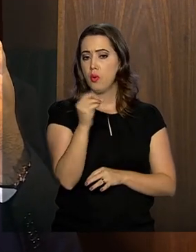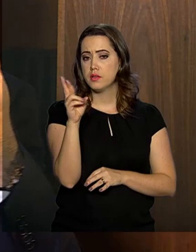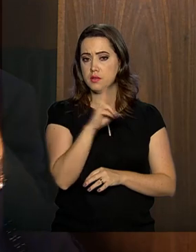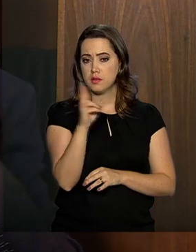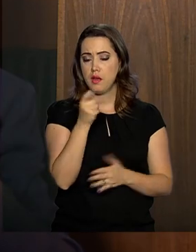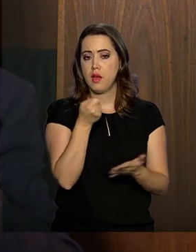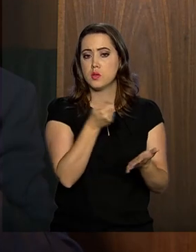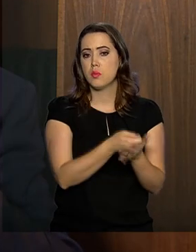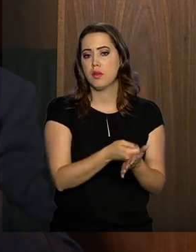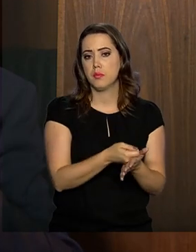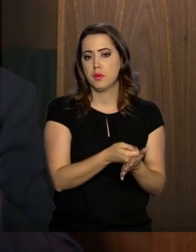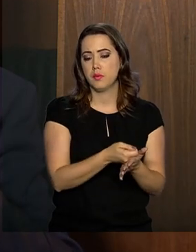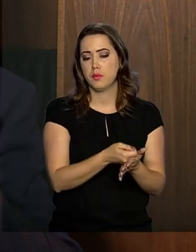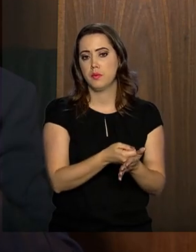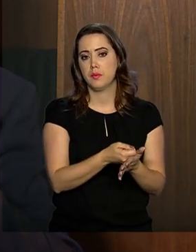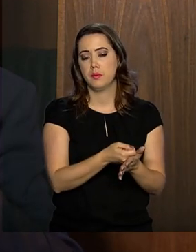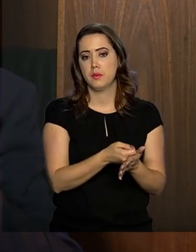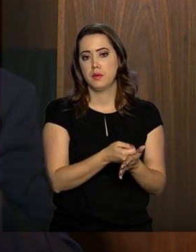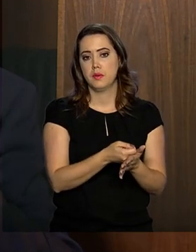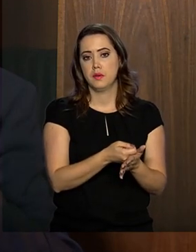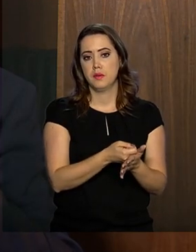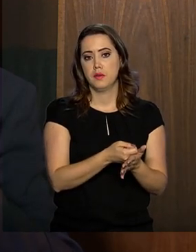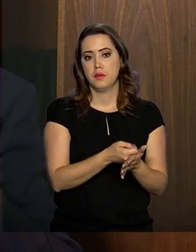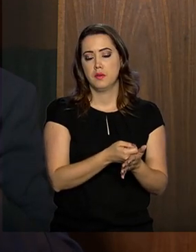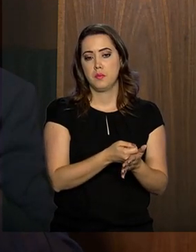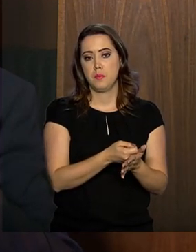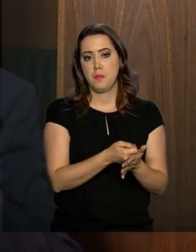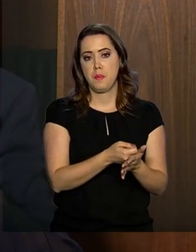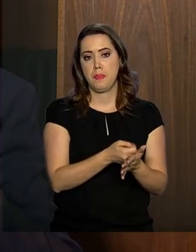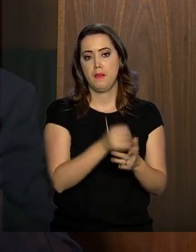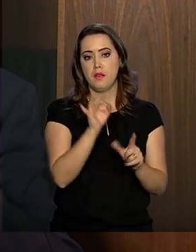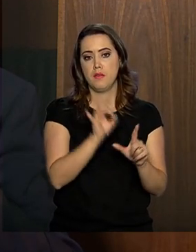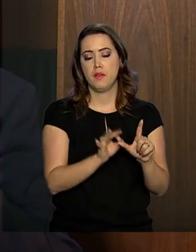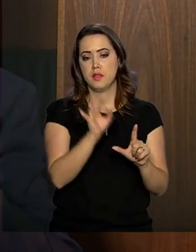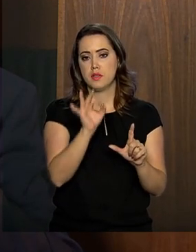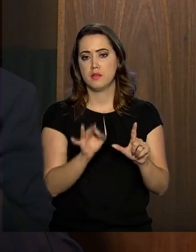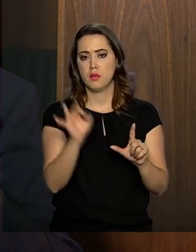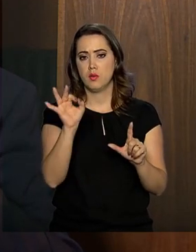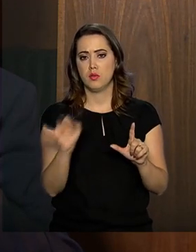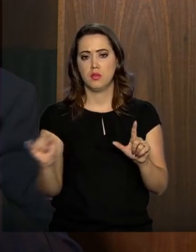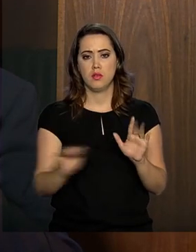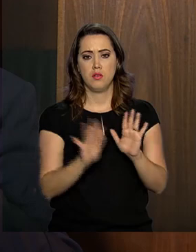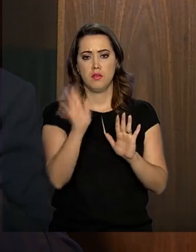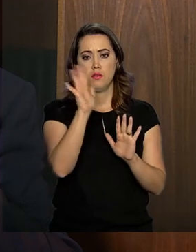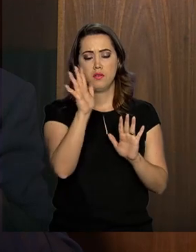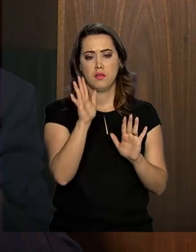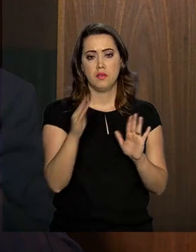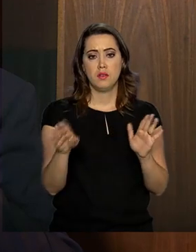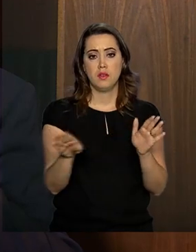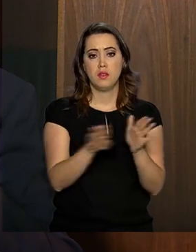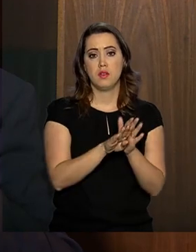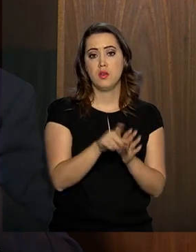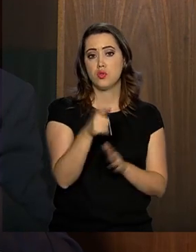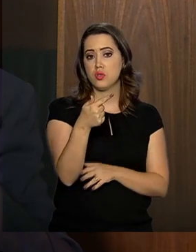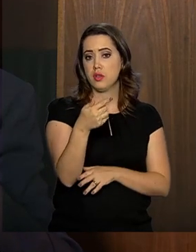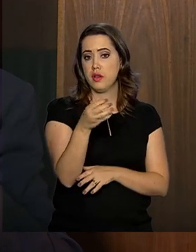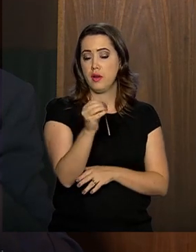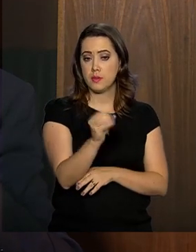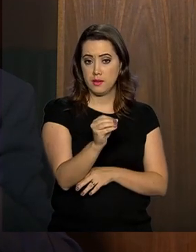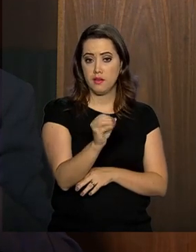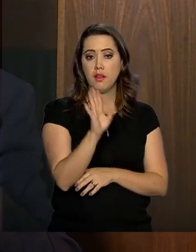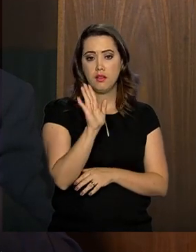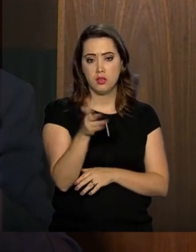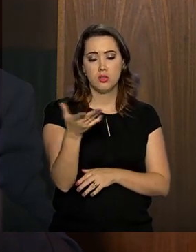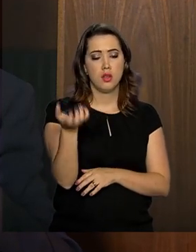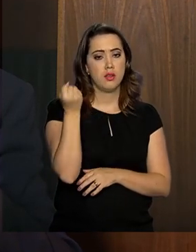financiamento, ser indexado pela inflação e, ao chegar aos 70 anos, passar a